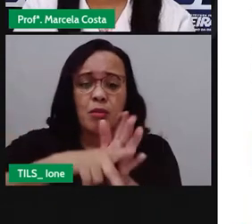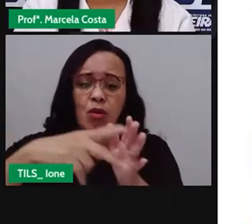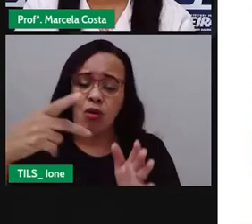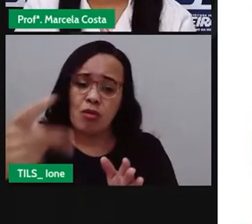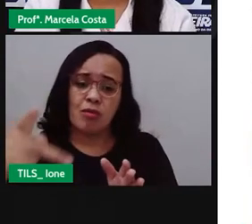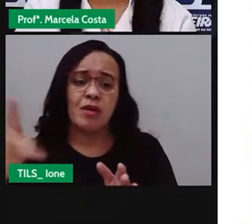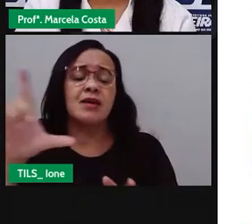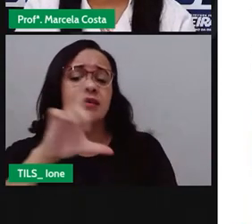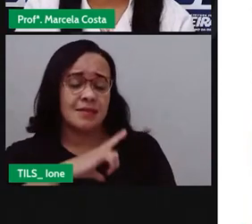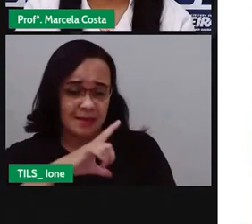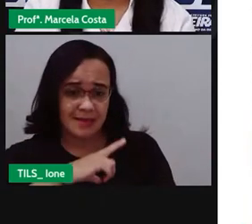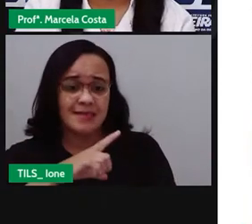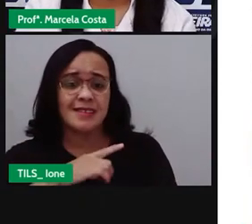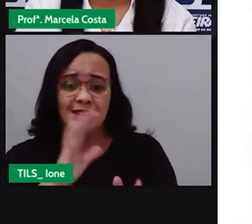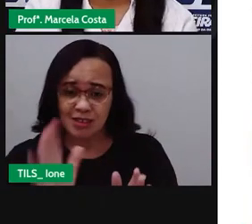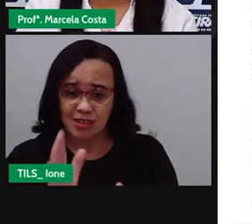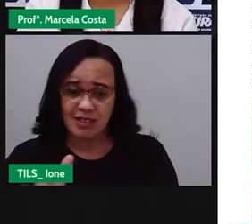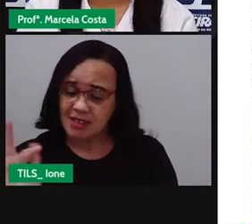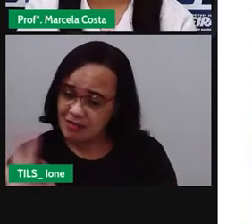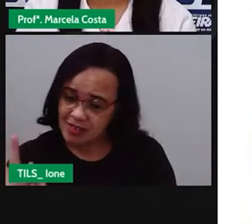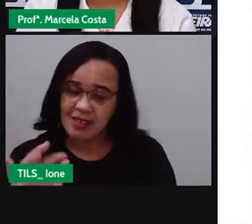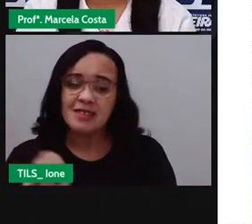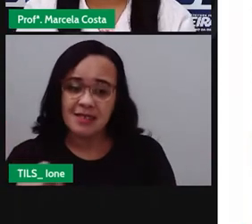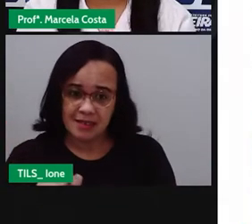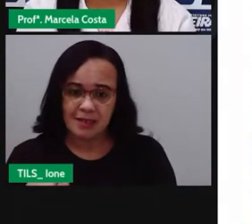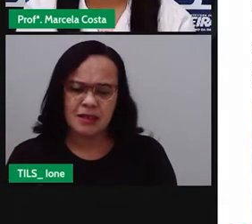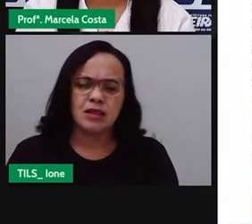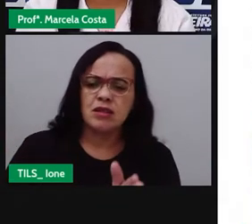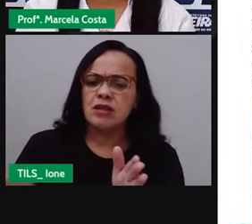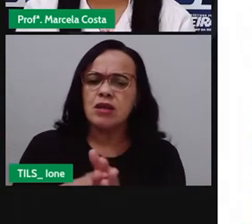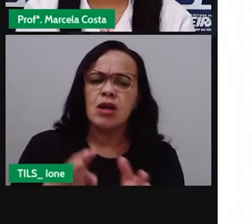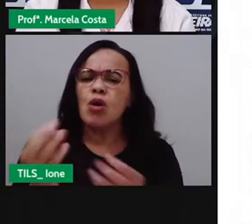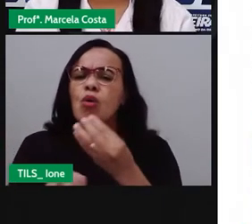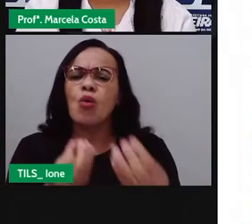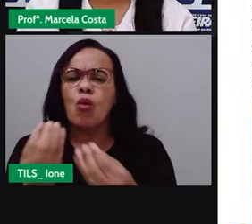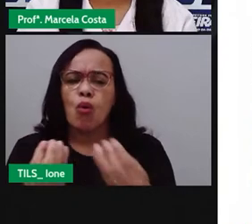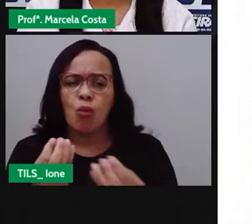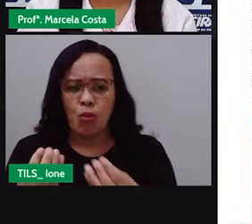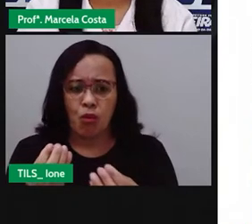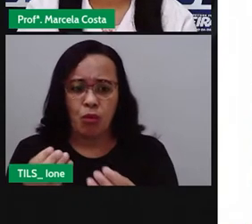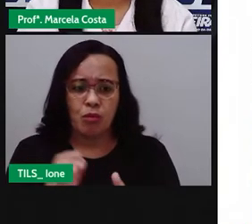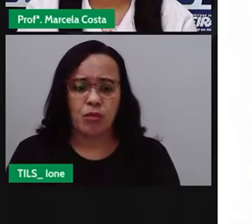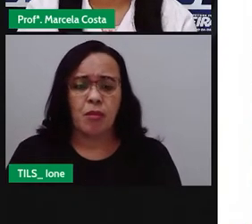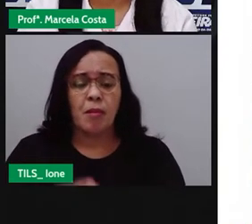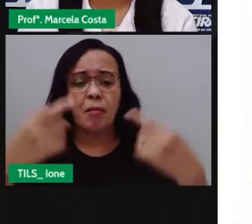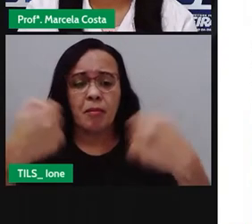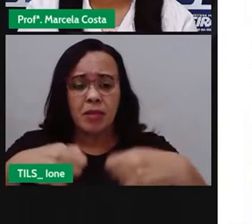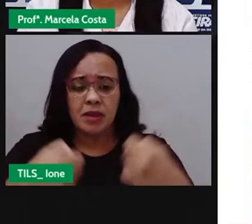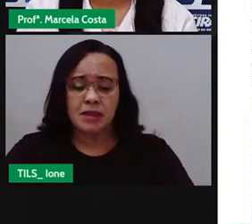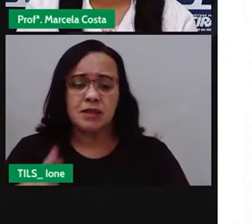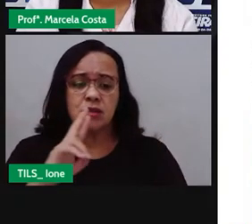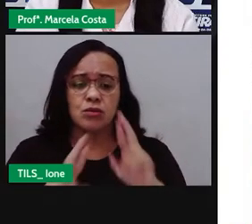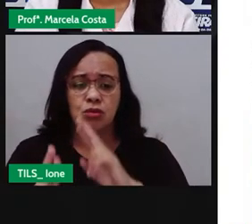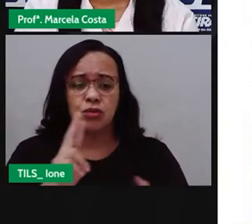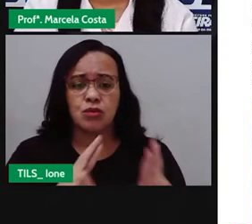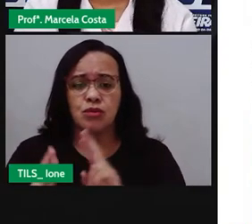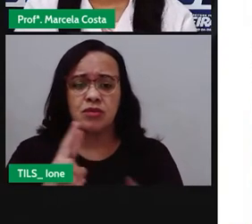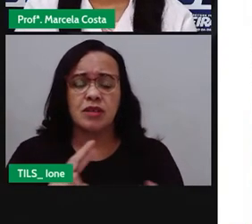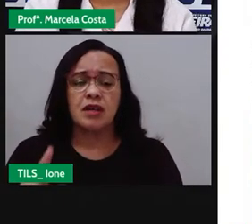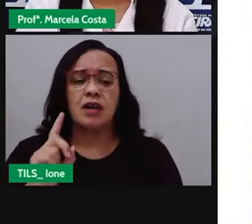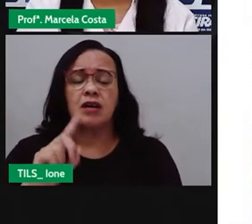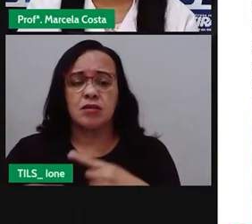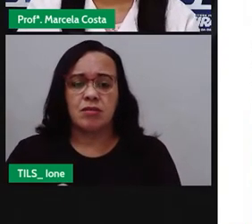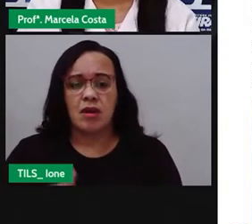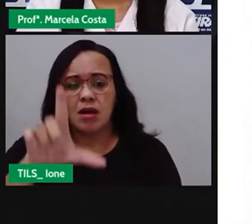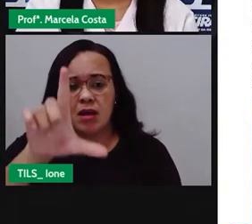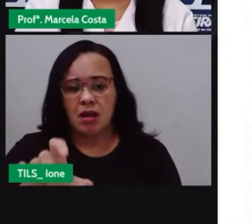do governador João Duval Carneiro. Para chegar ao aeroporto é necessário pegar o anel rodoviário no trecho Leste